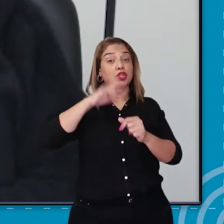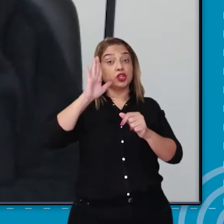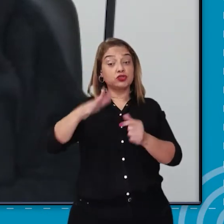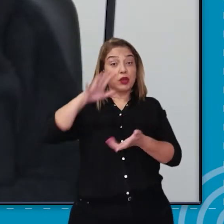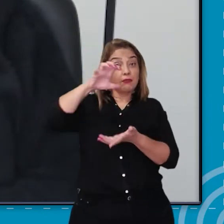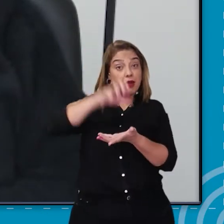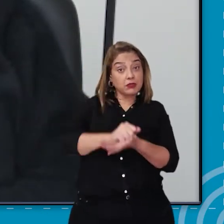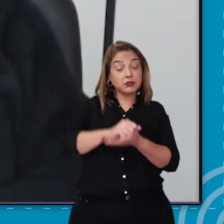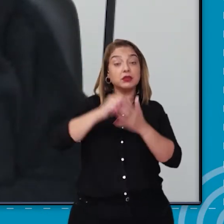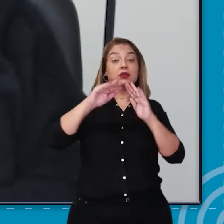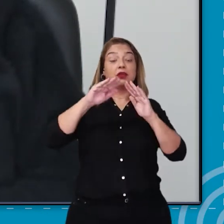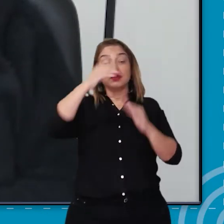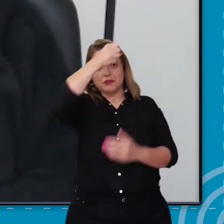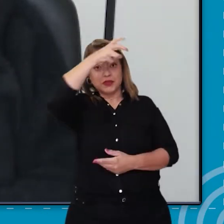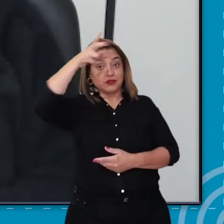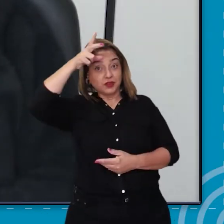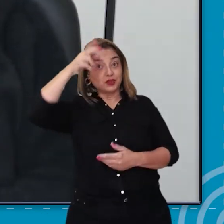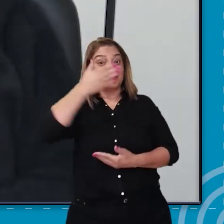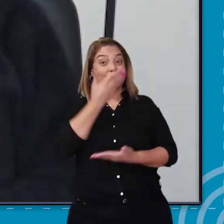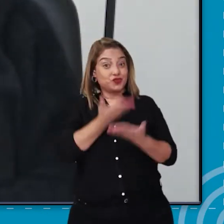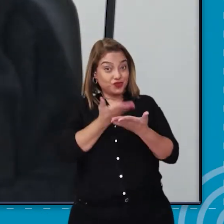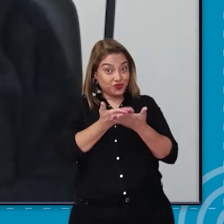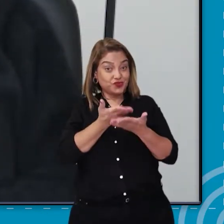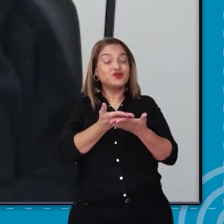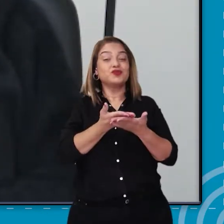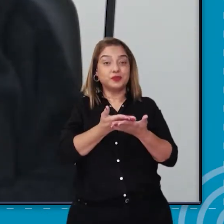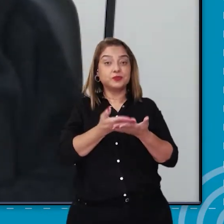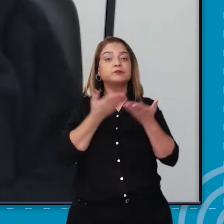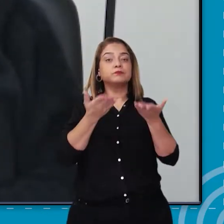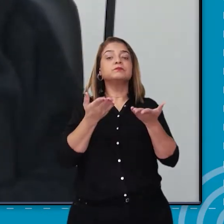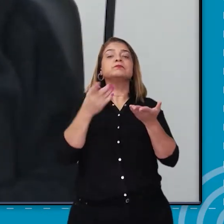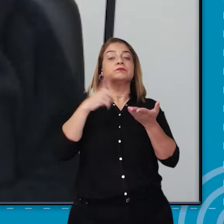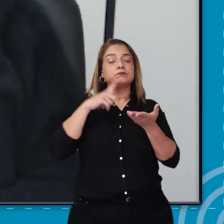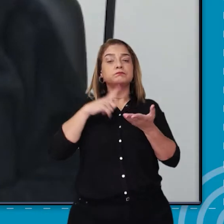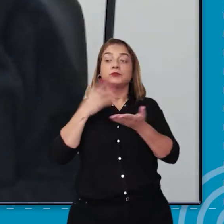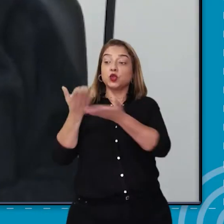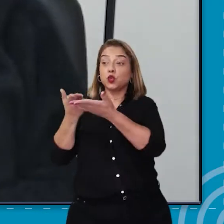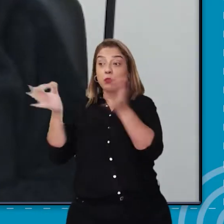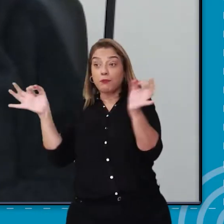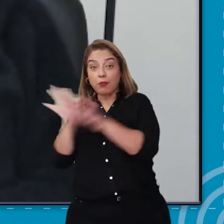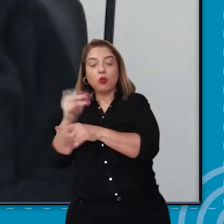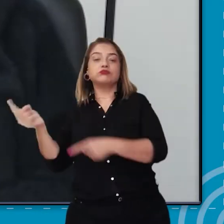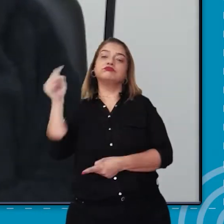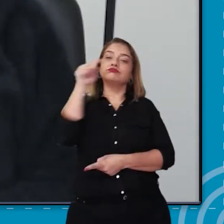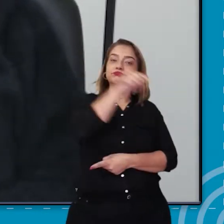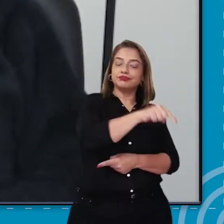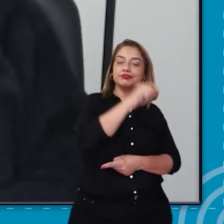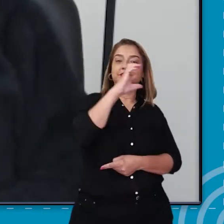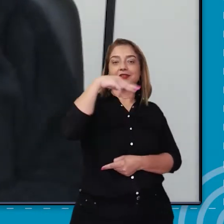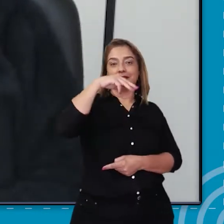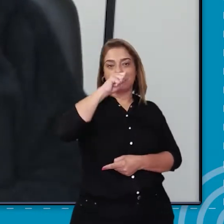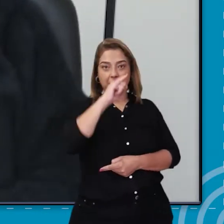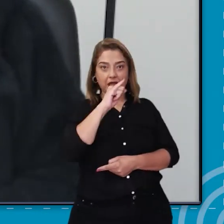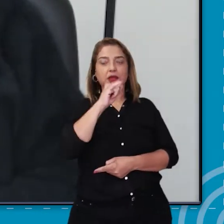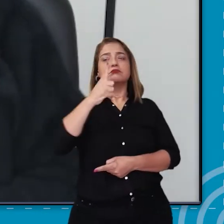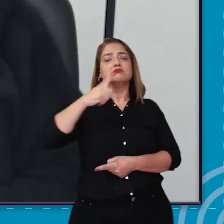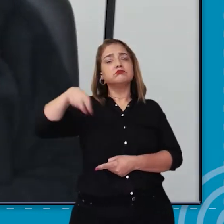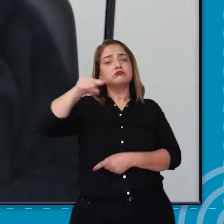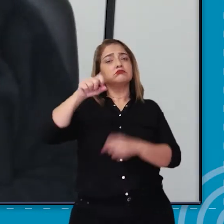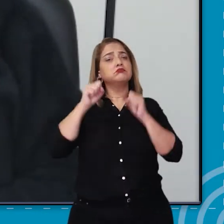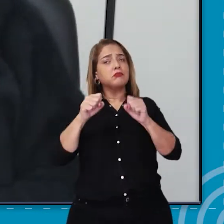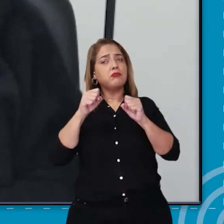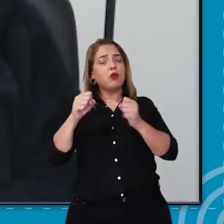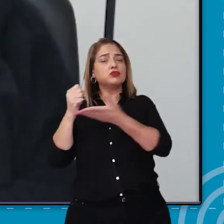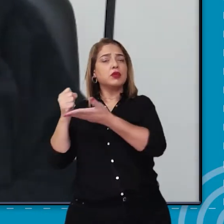na Rede Municipal de Educação de Goiânia e ofertado num contraturno. O encaminhamento desse estudante até